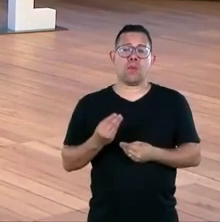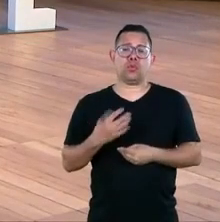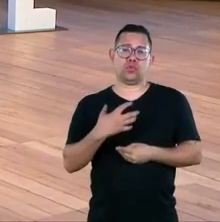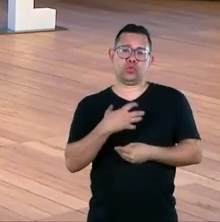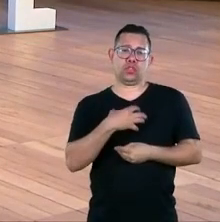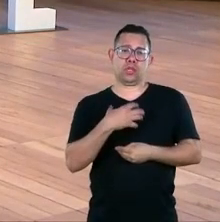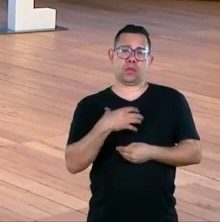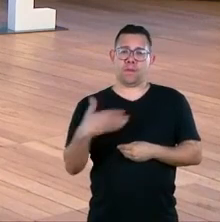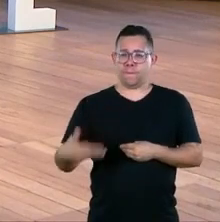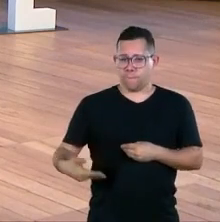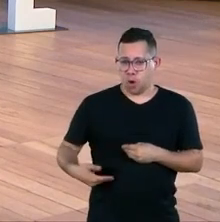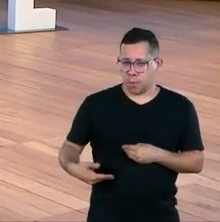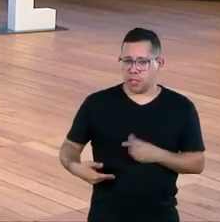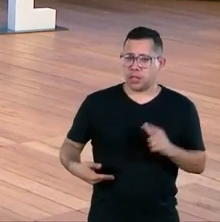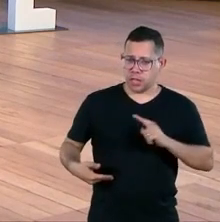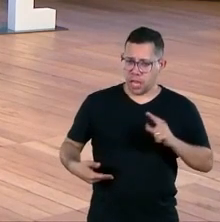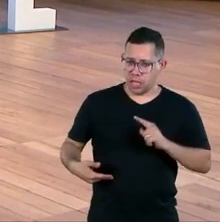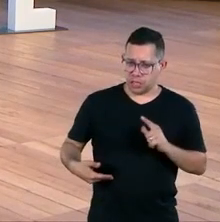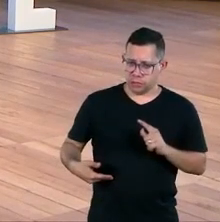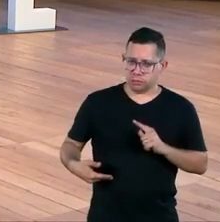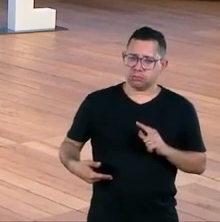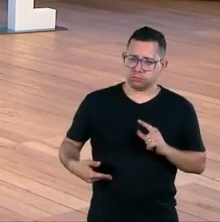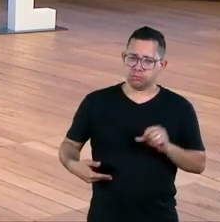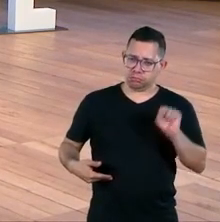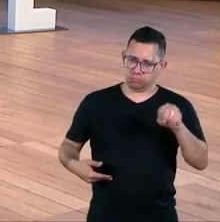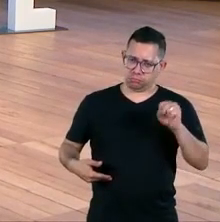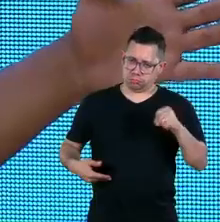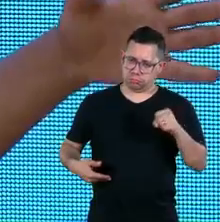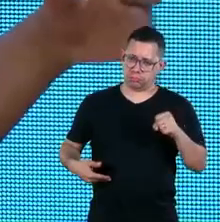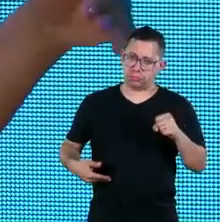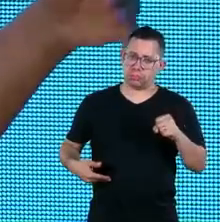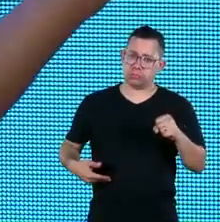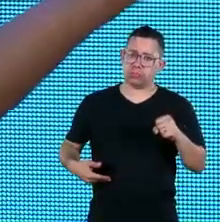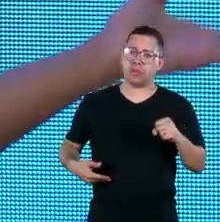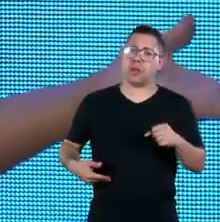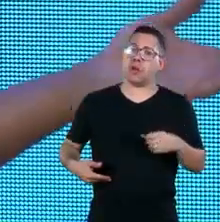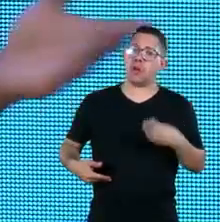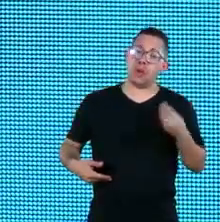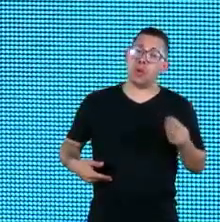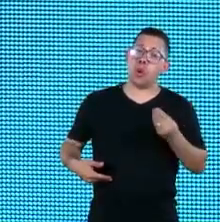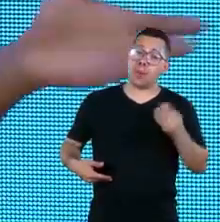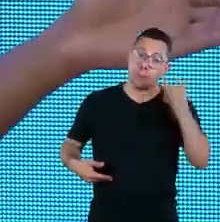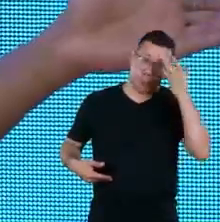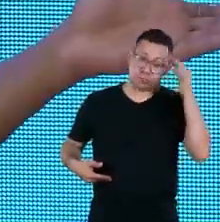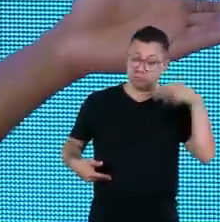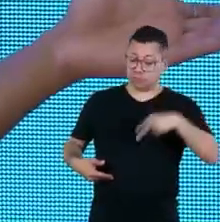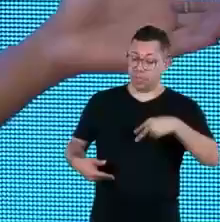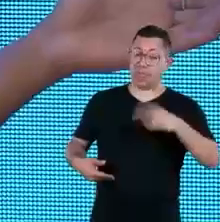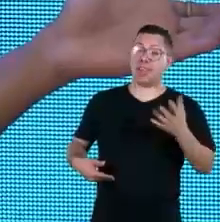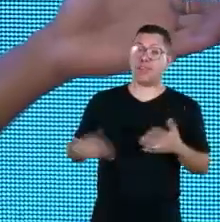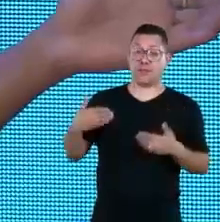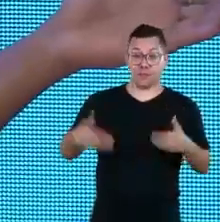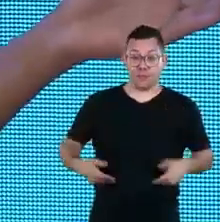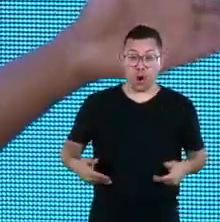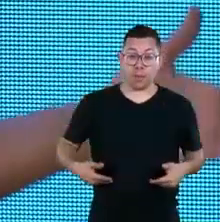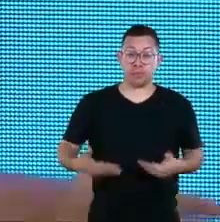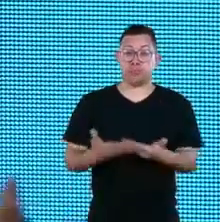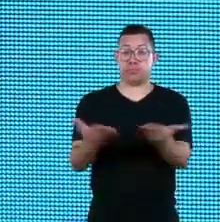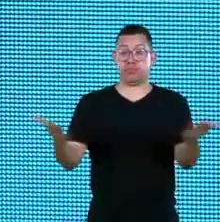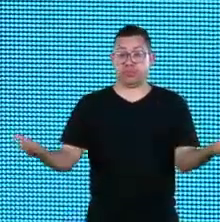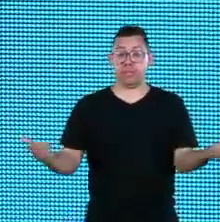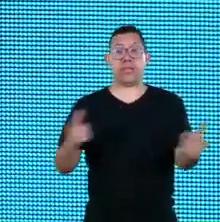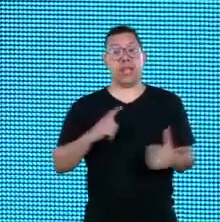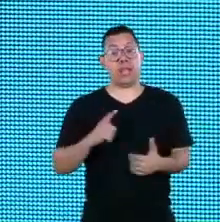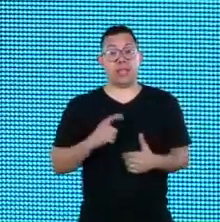relação ó peraí a fome existe no Brasil né a fome não acabou então e agora ela está aí gritante né então